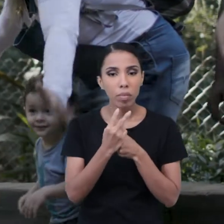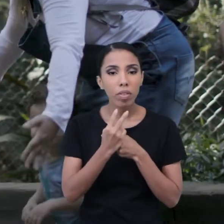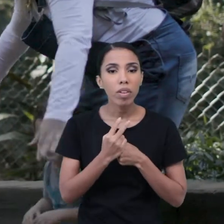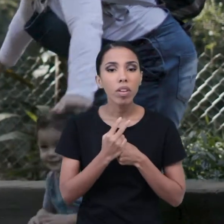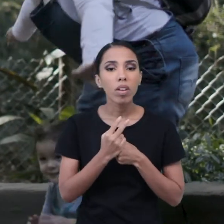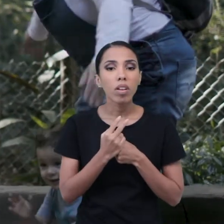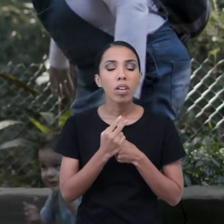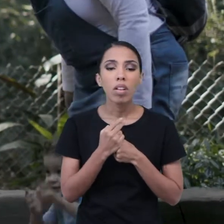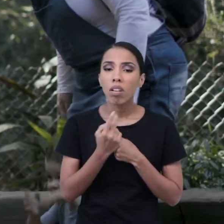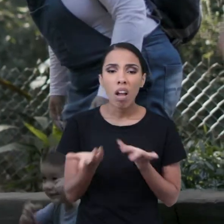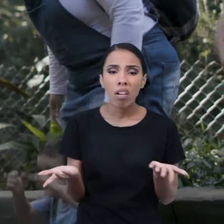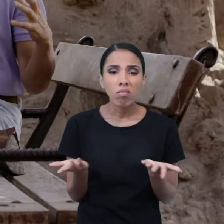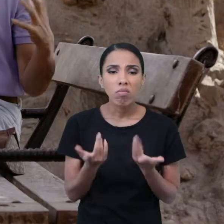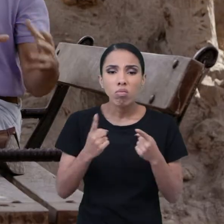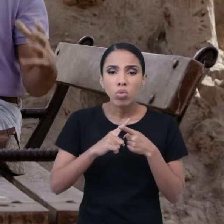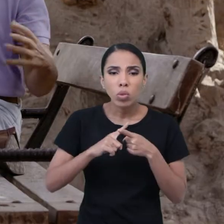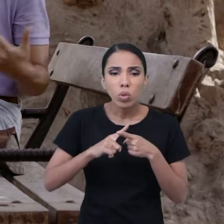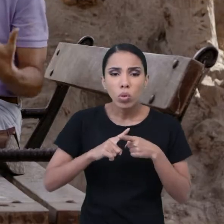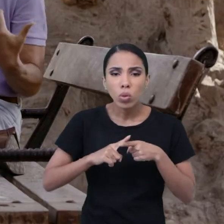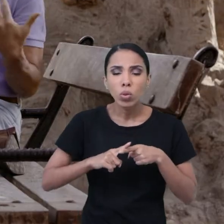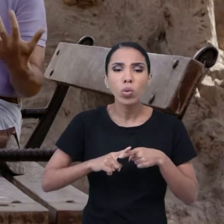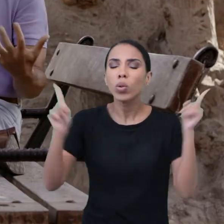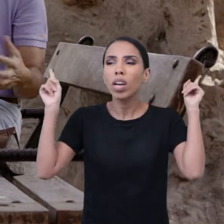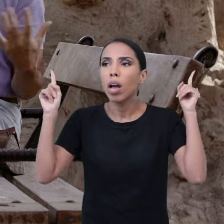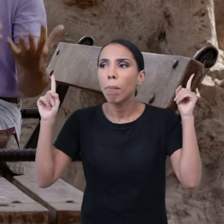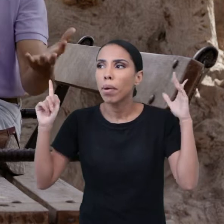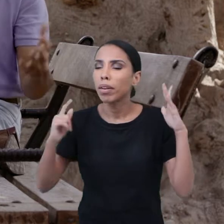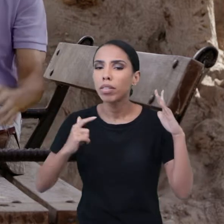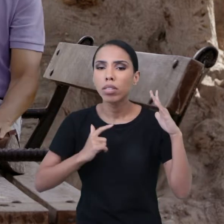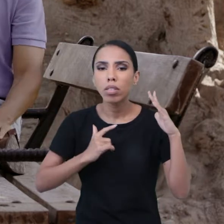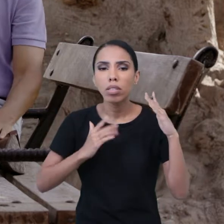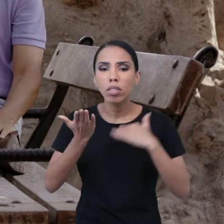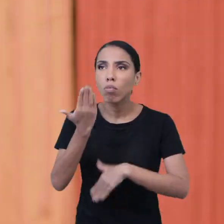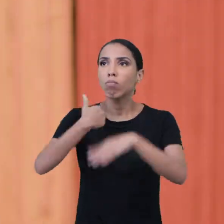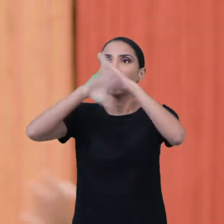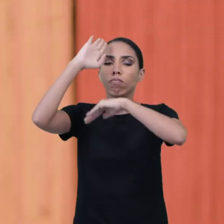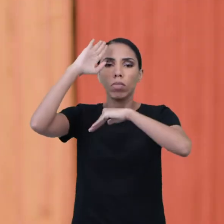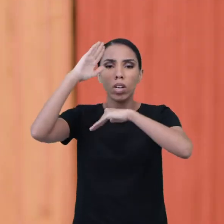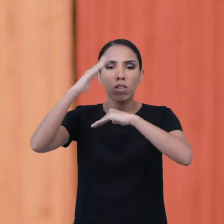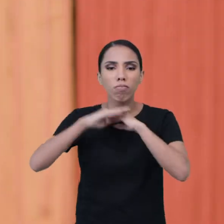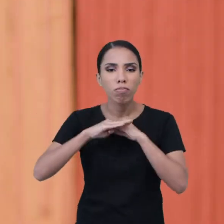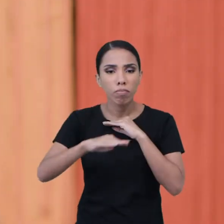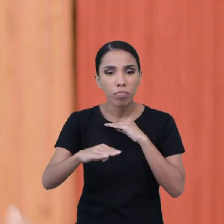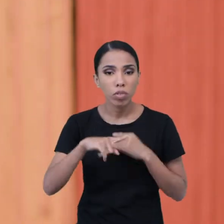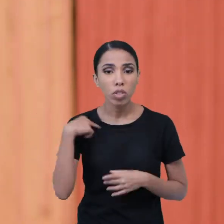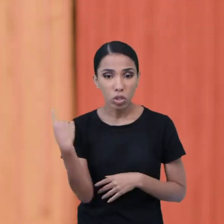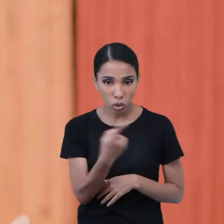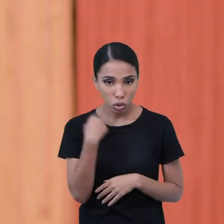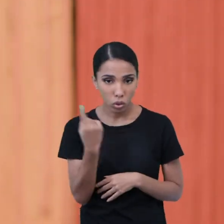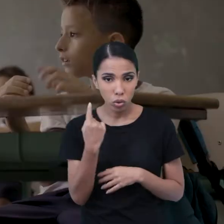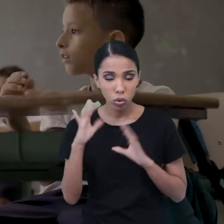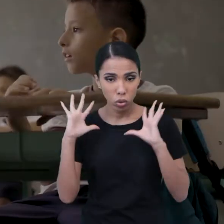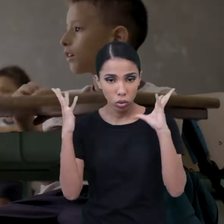E nunca mais nada me permitiu florescer da maneira que eu floresci ali. Nós fomos feitos para estar na natureza. Nós